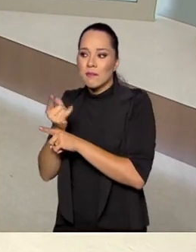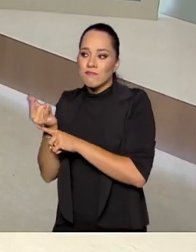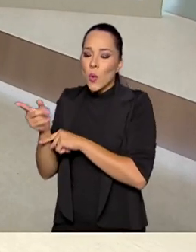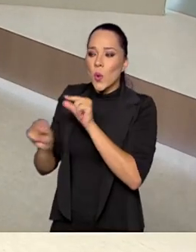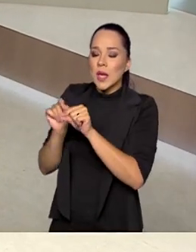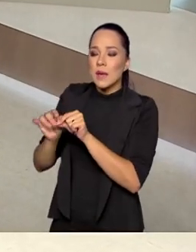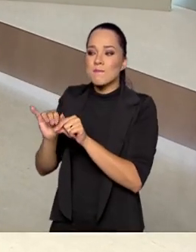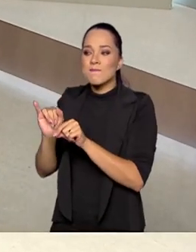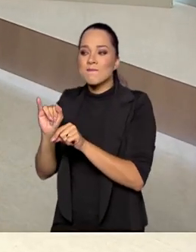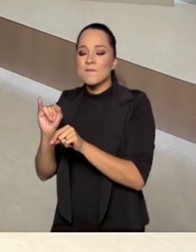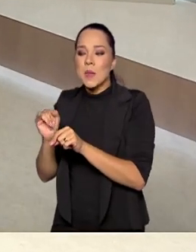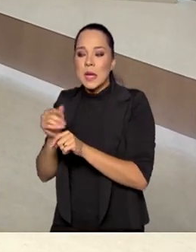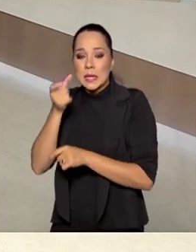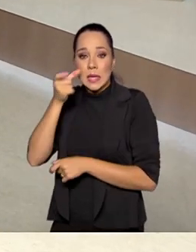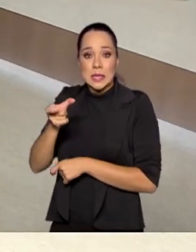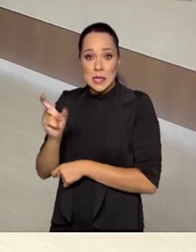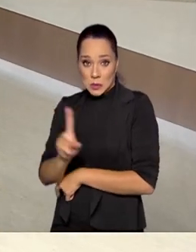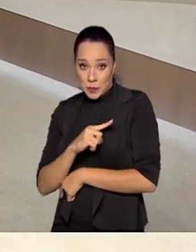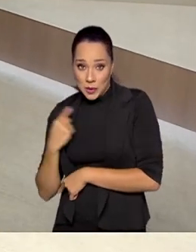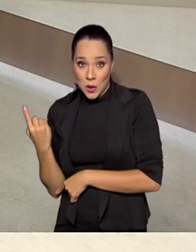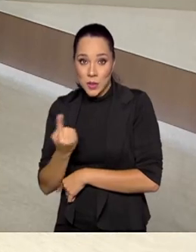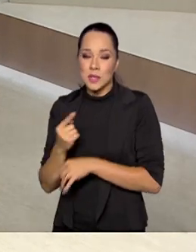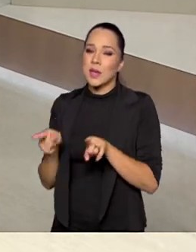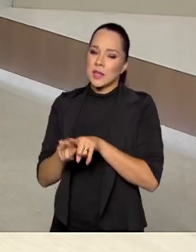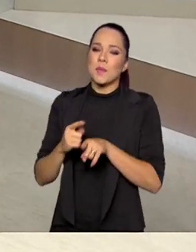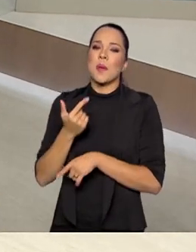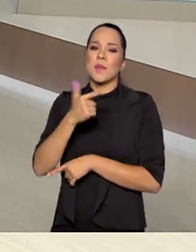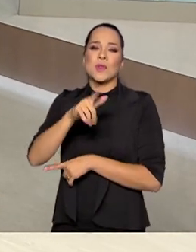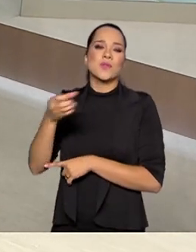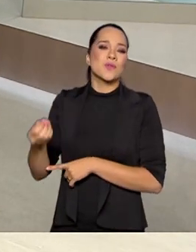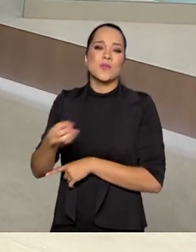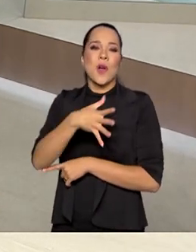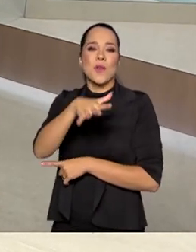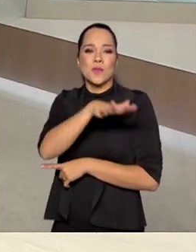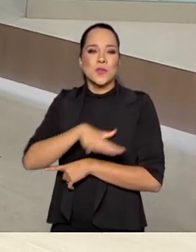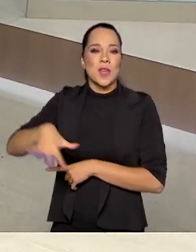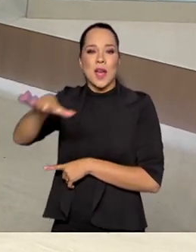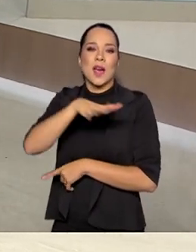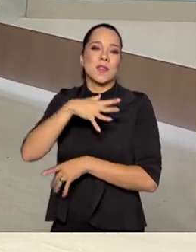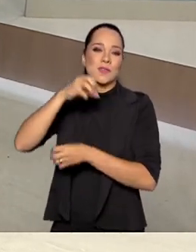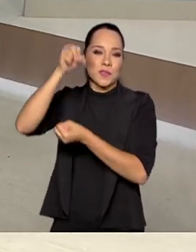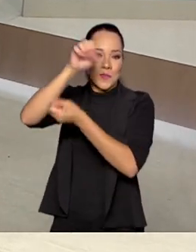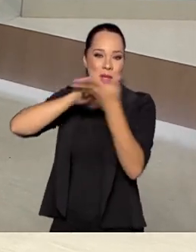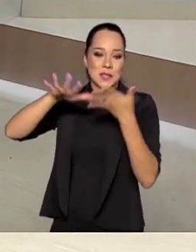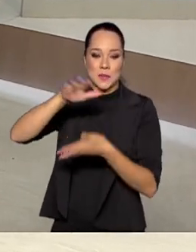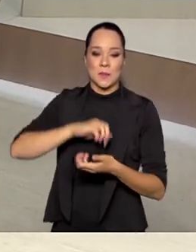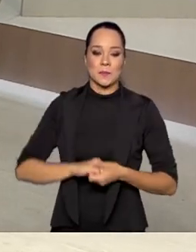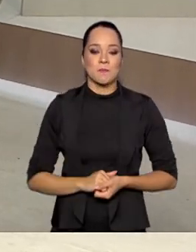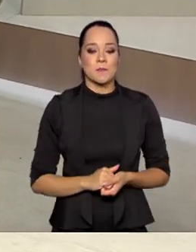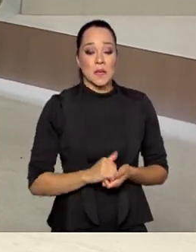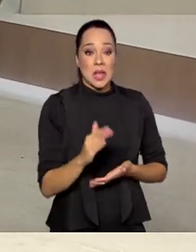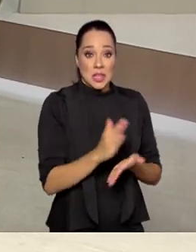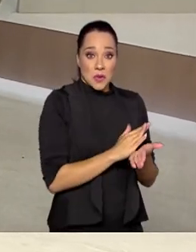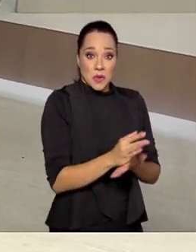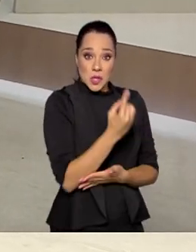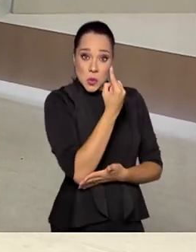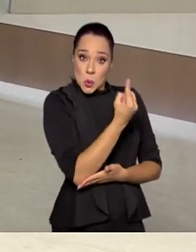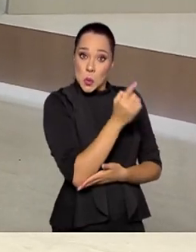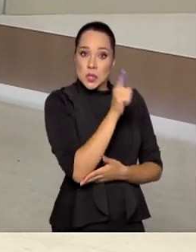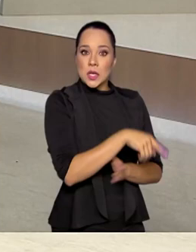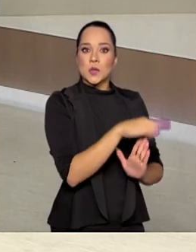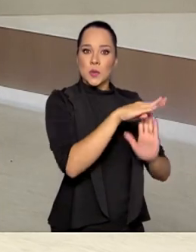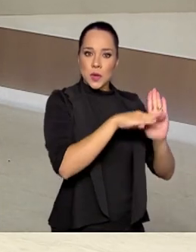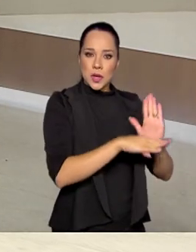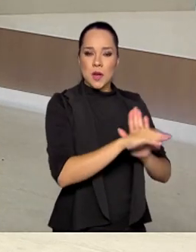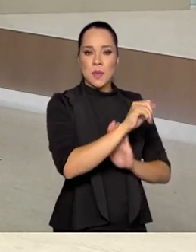interessantes para nós e para também esses outros players, novos players do setor espacial. Talvez um desses nichos seja o programa